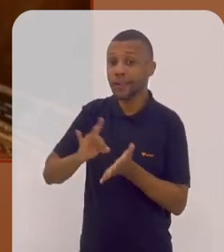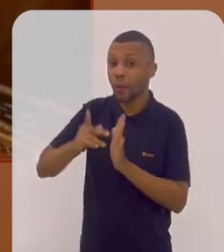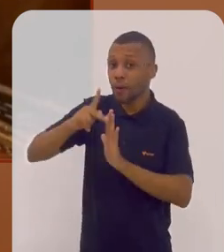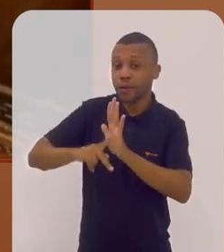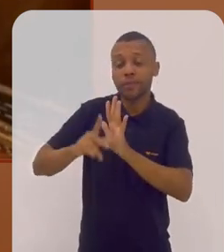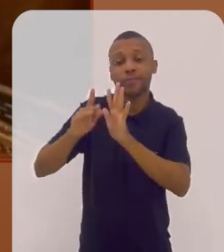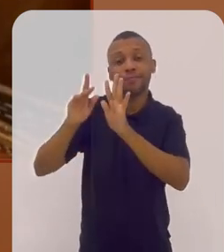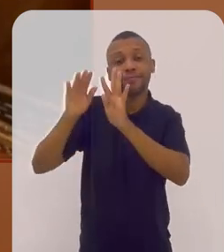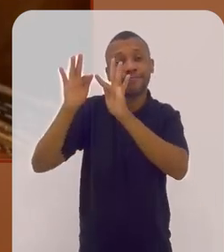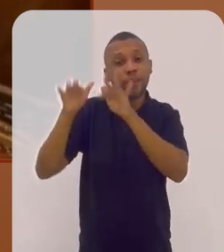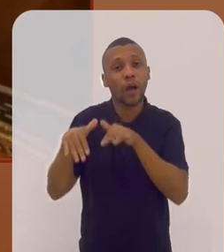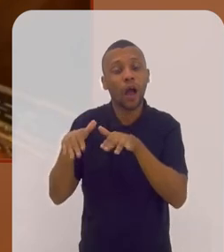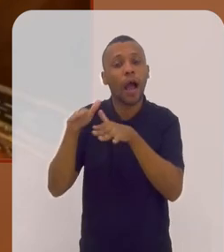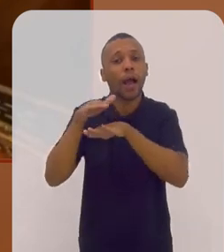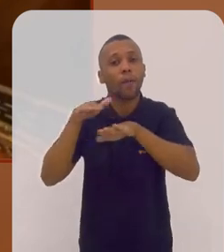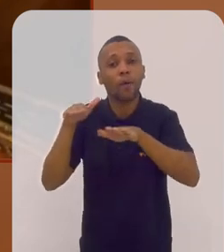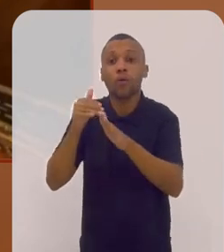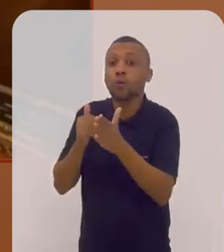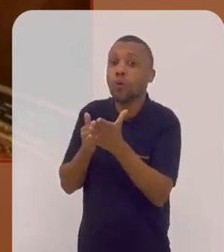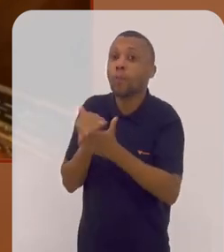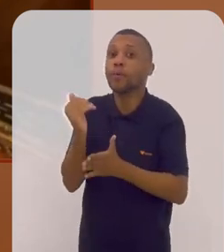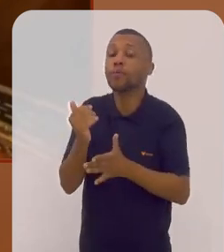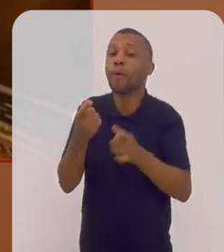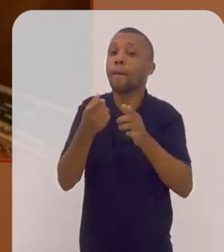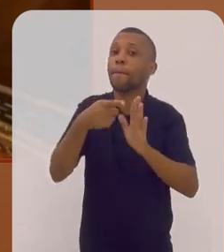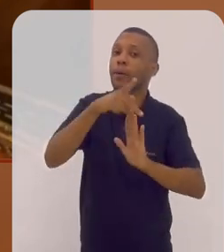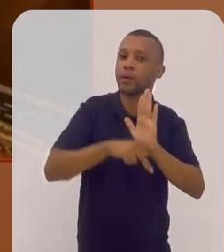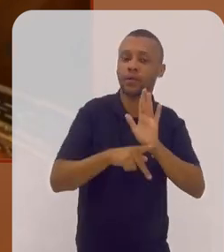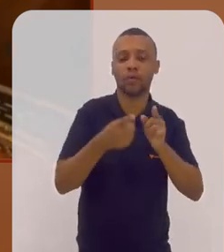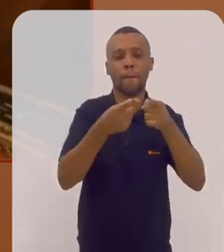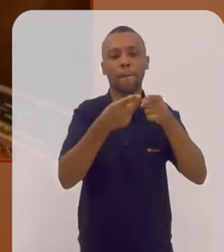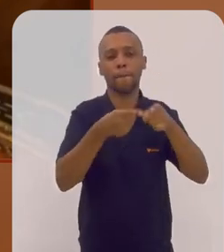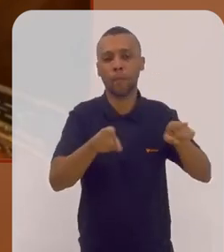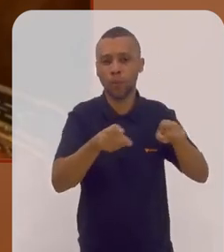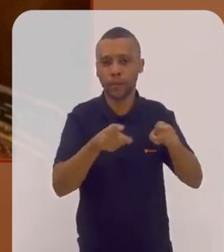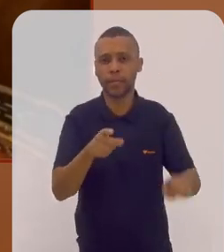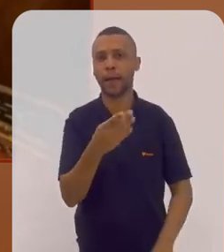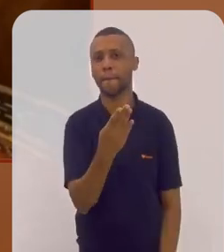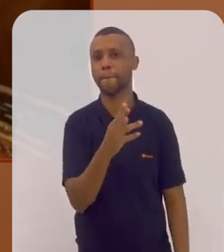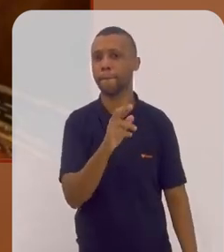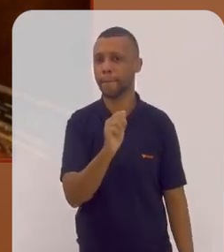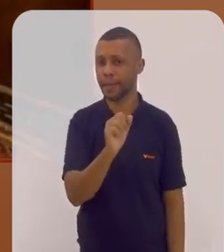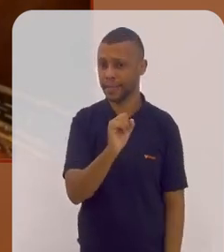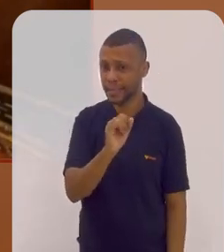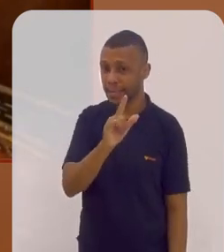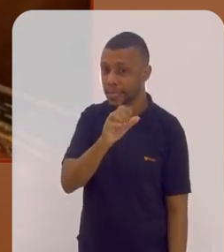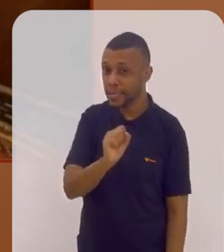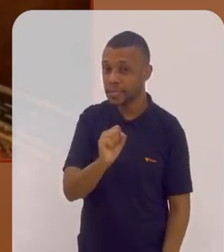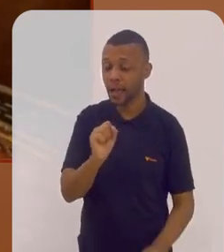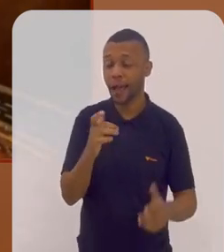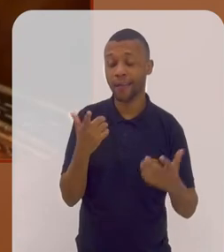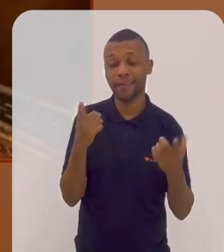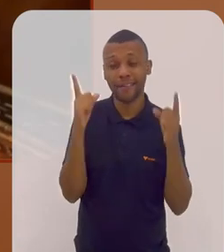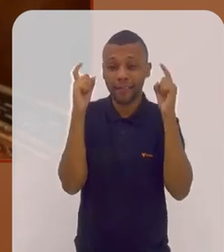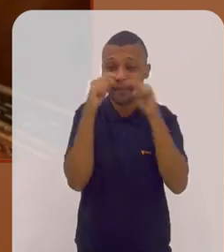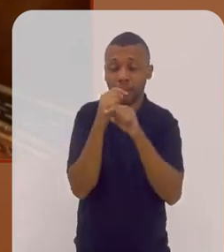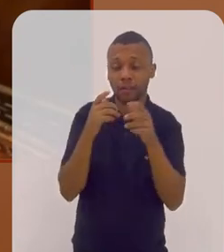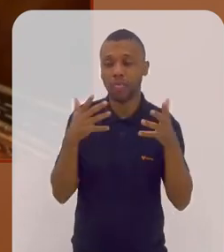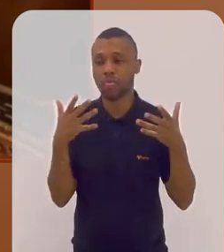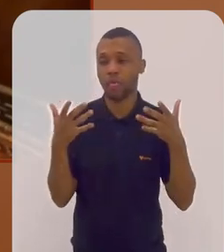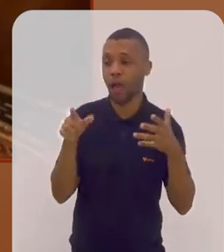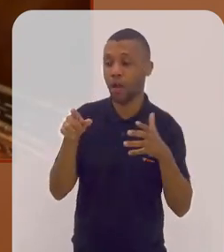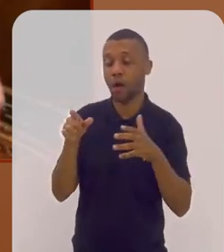na verdade, cessou um pouco quando começou o Música Brasilis, porque aí, entre a minha carreira e o Música Brasilis, ficava